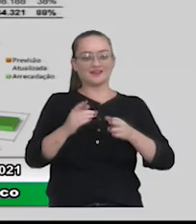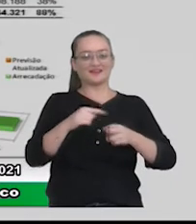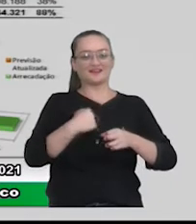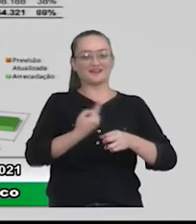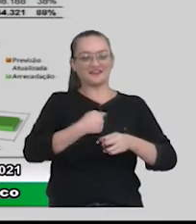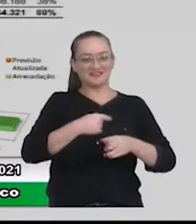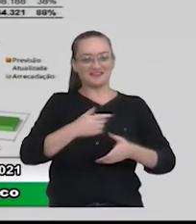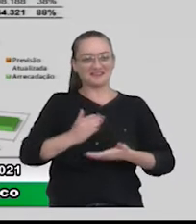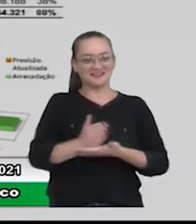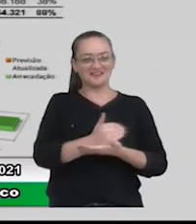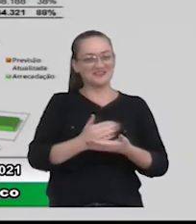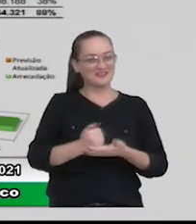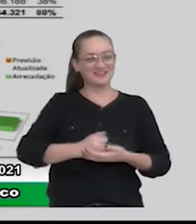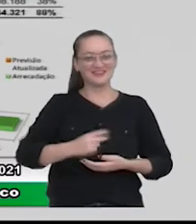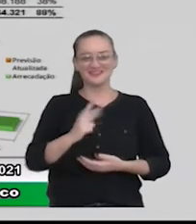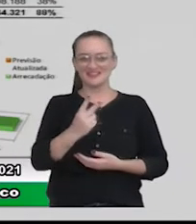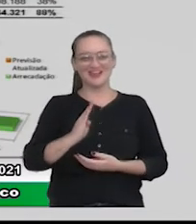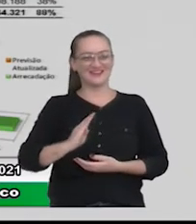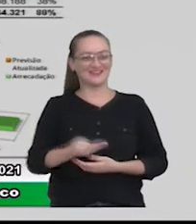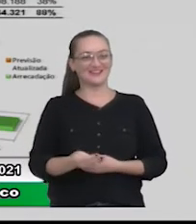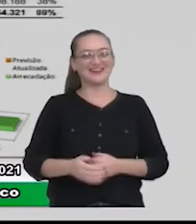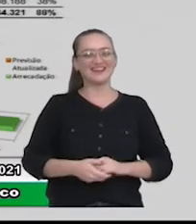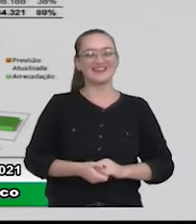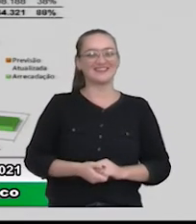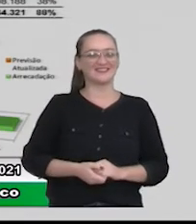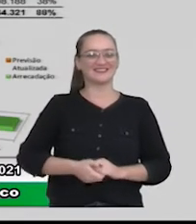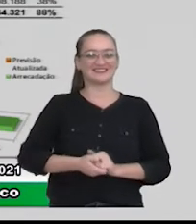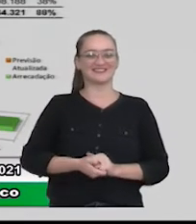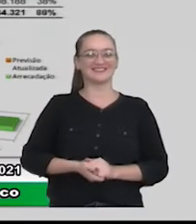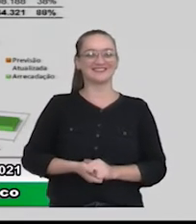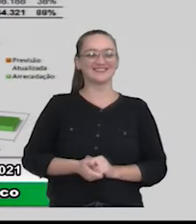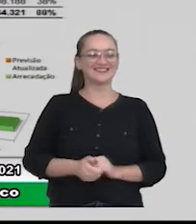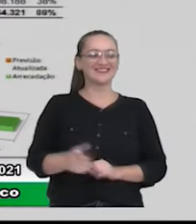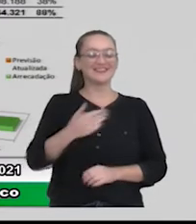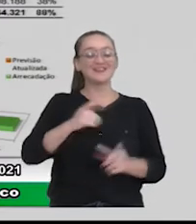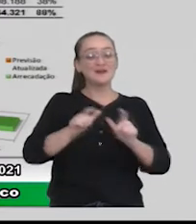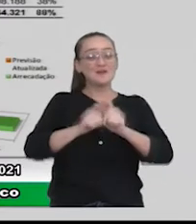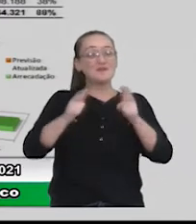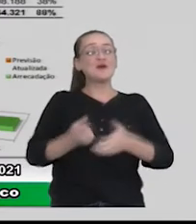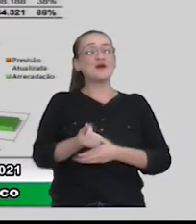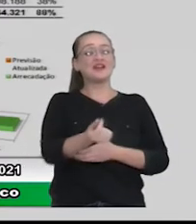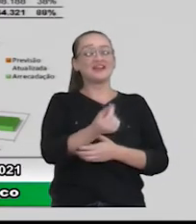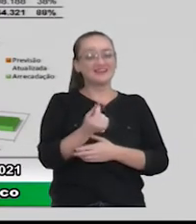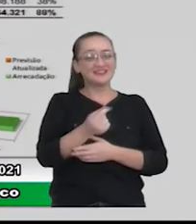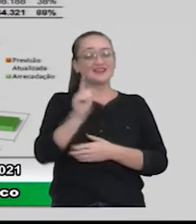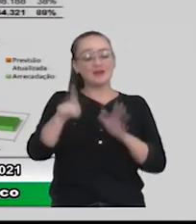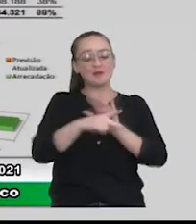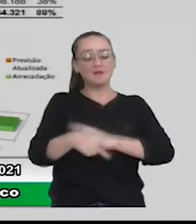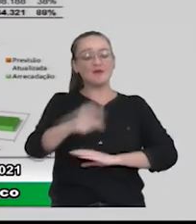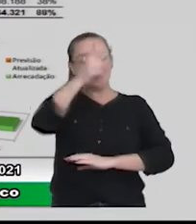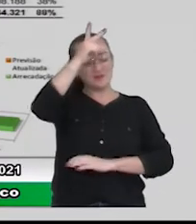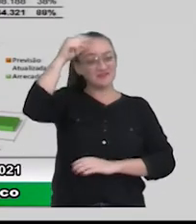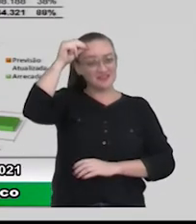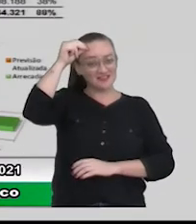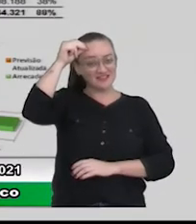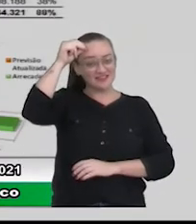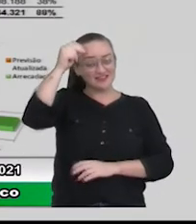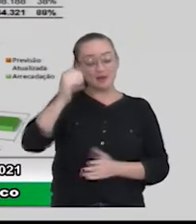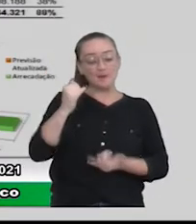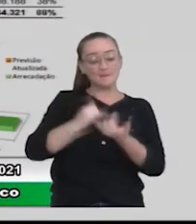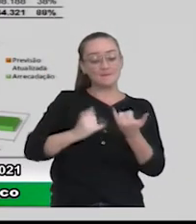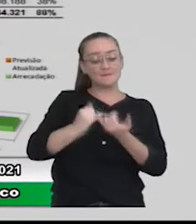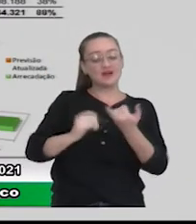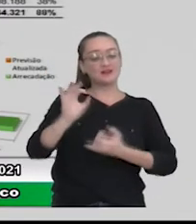2B763.344.321. A maior receita é a da prefeitura mesmo. Então, ela é muito parecida os percentuais